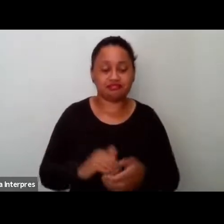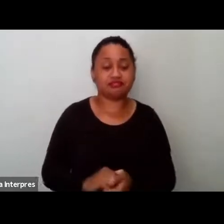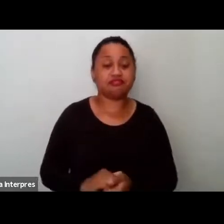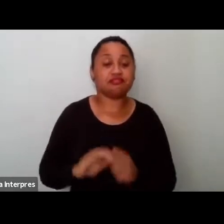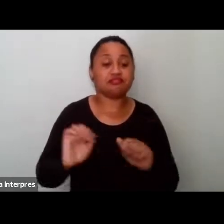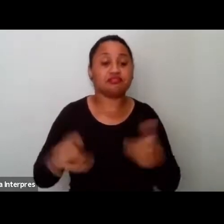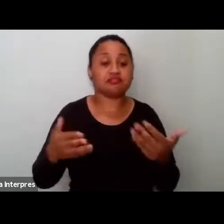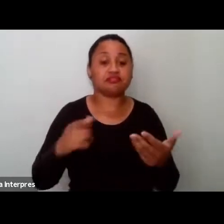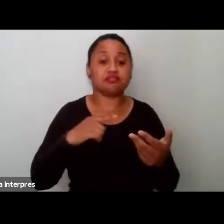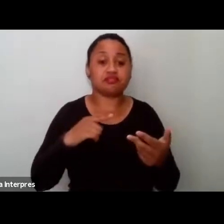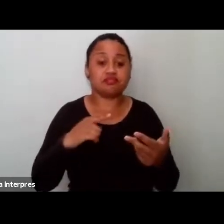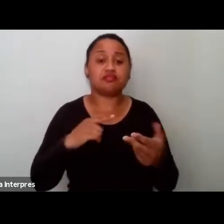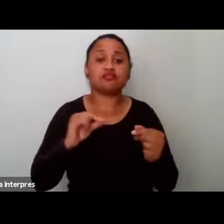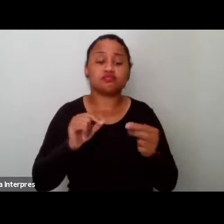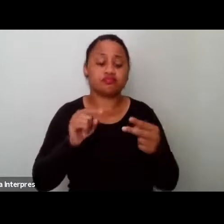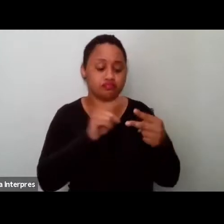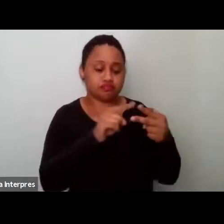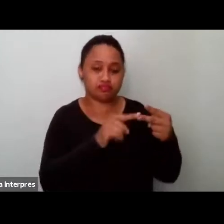tem duas falas